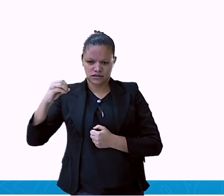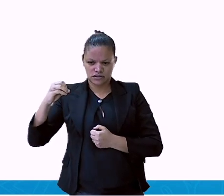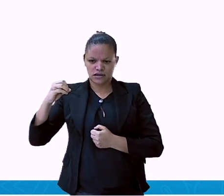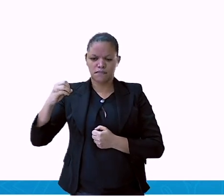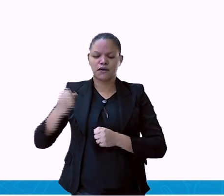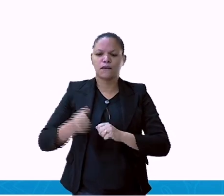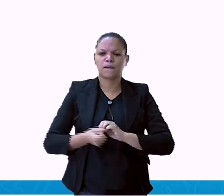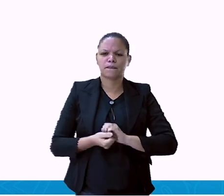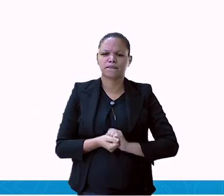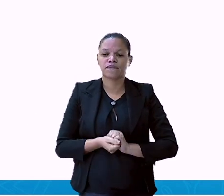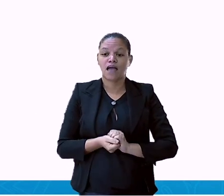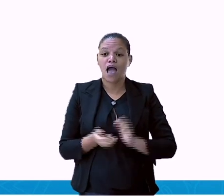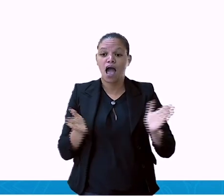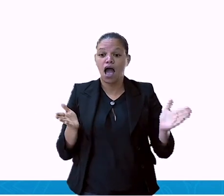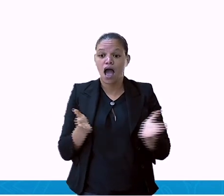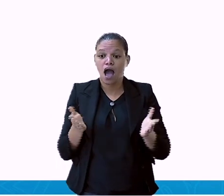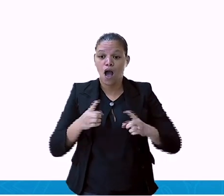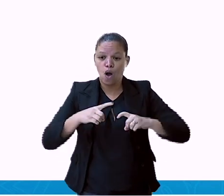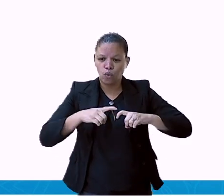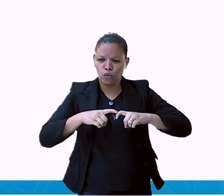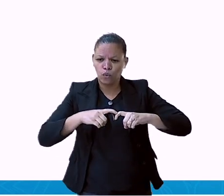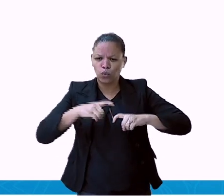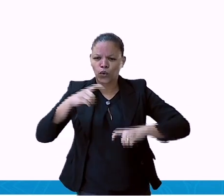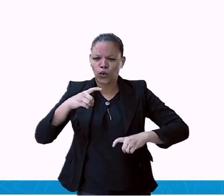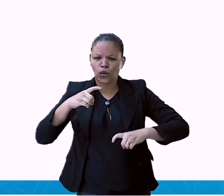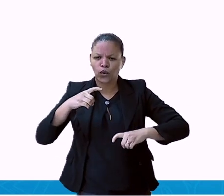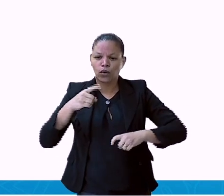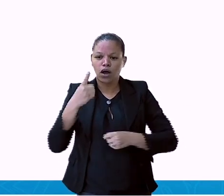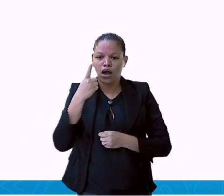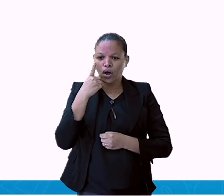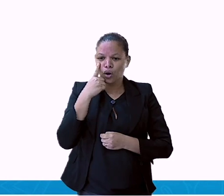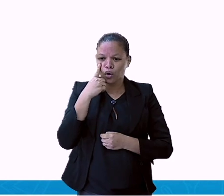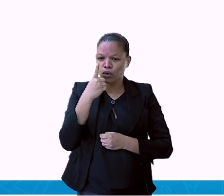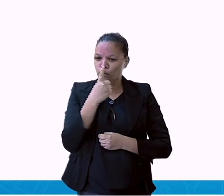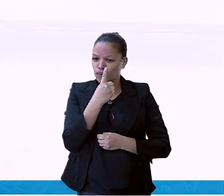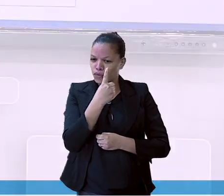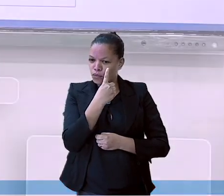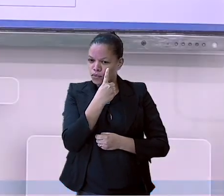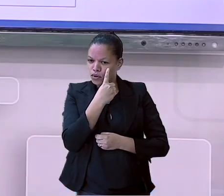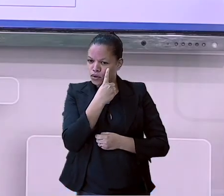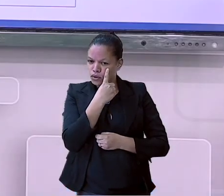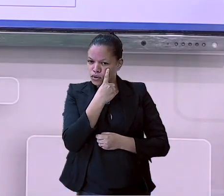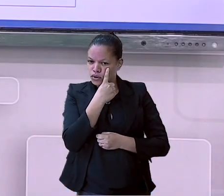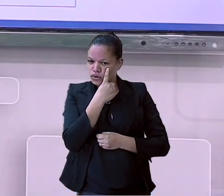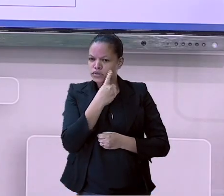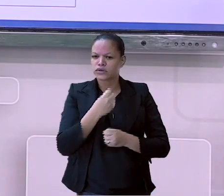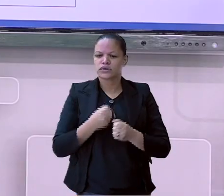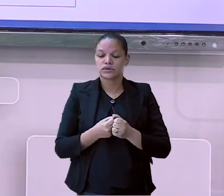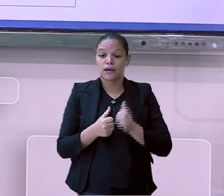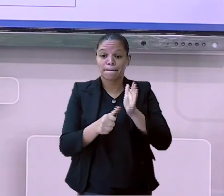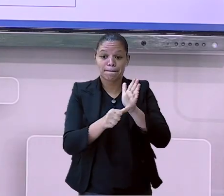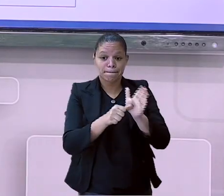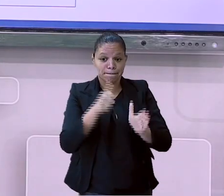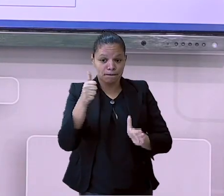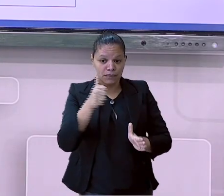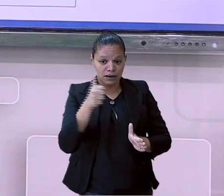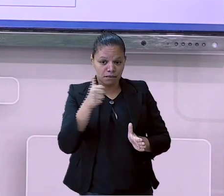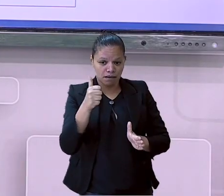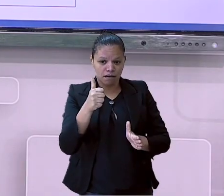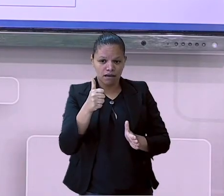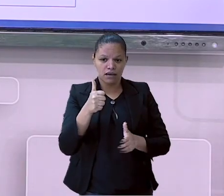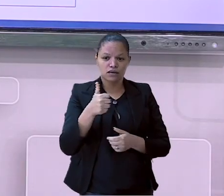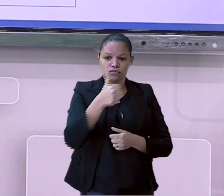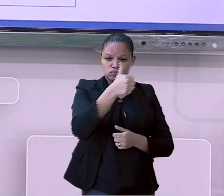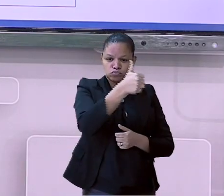agora a oftalmologia, separadamente. Lembra lá que se manteve estável nos dois semestres?